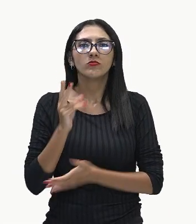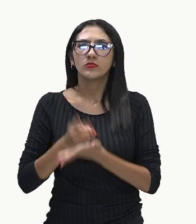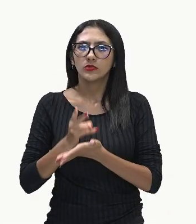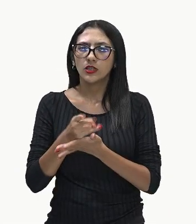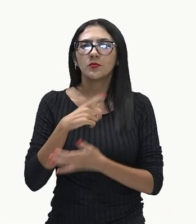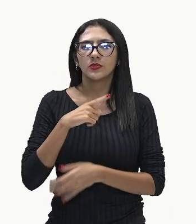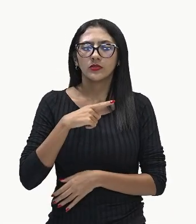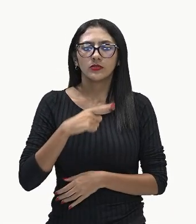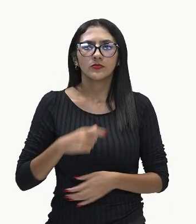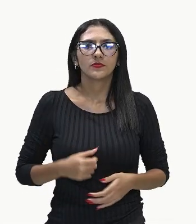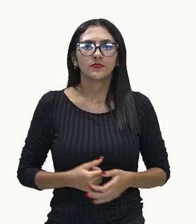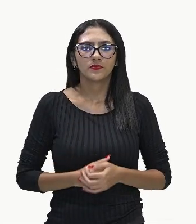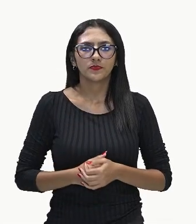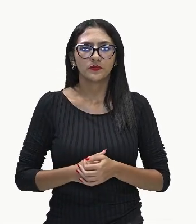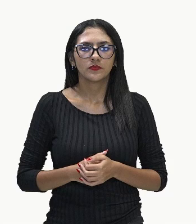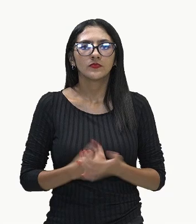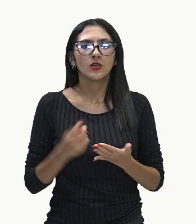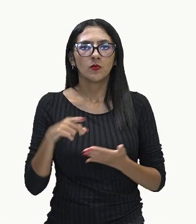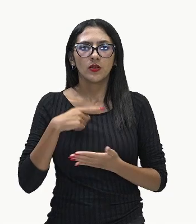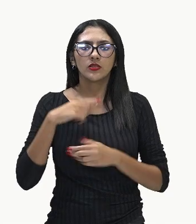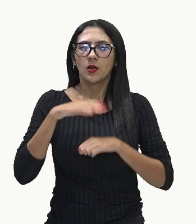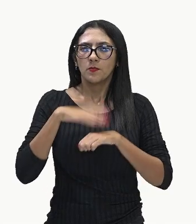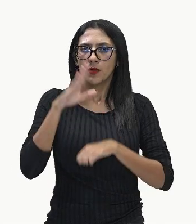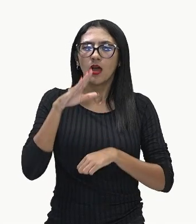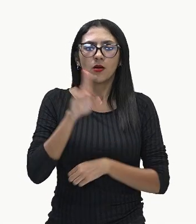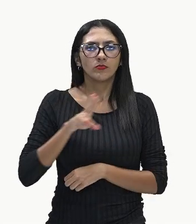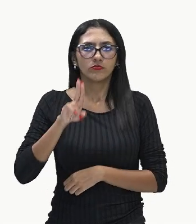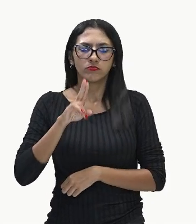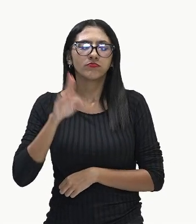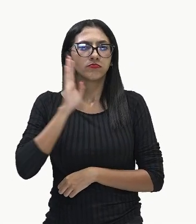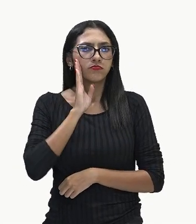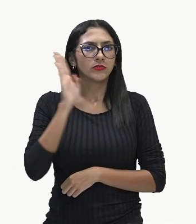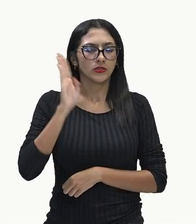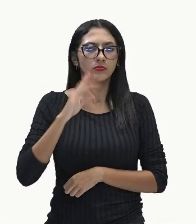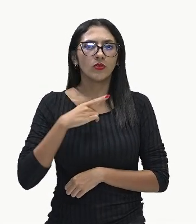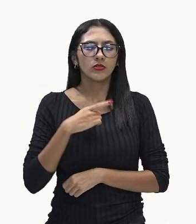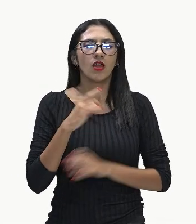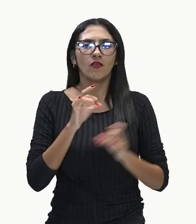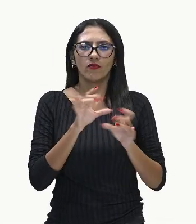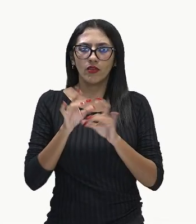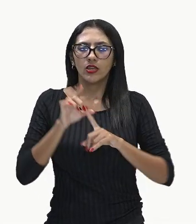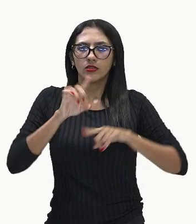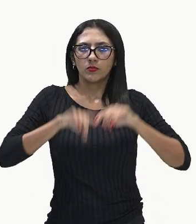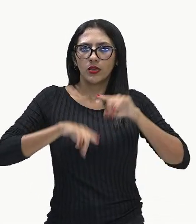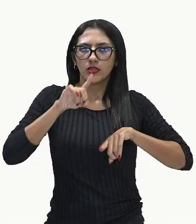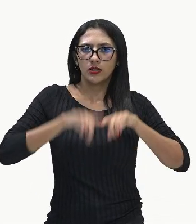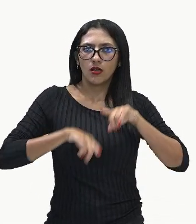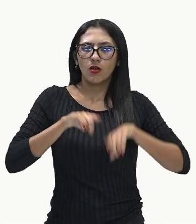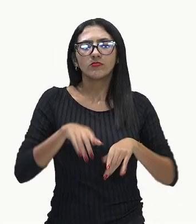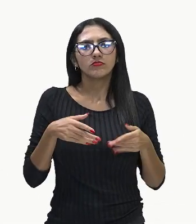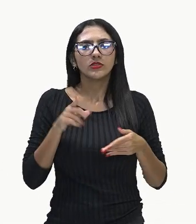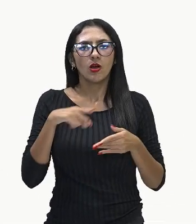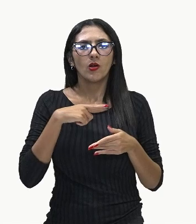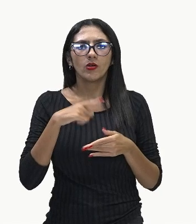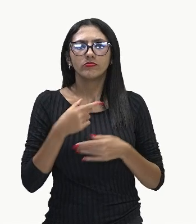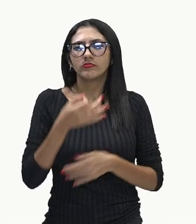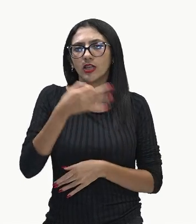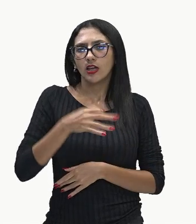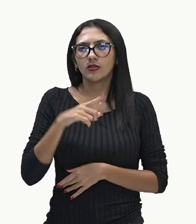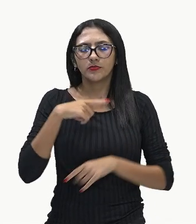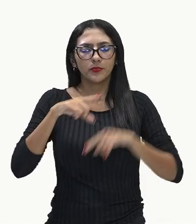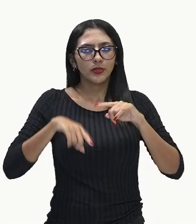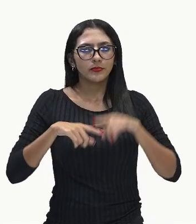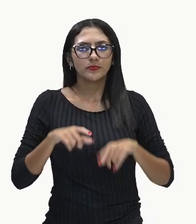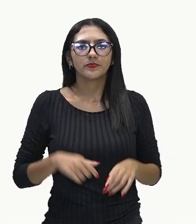Então, como ele foi o mais vendido, né, foi o mais exportado, então, ele é o produto modal